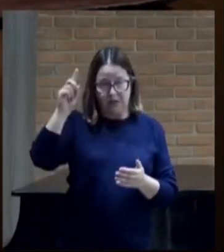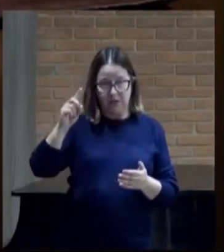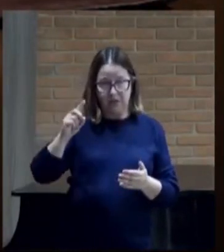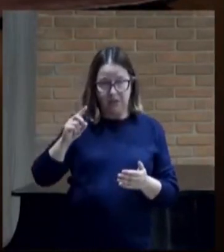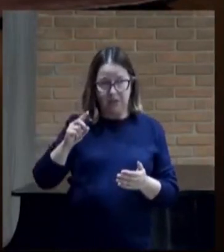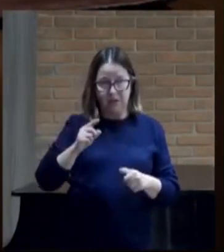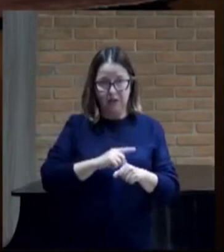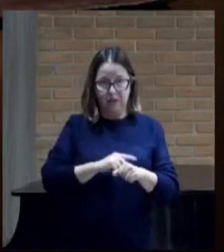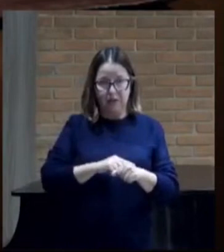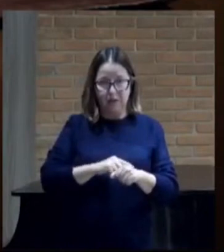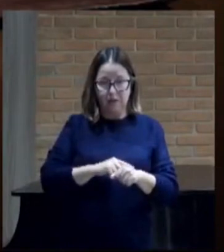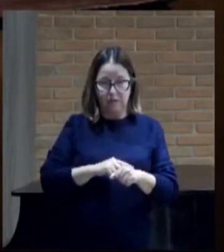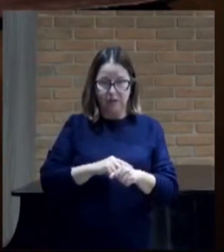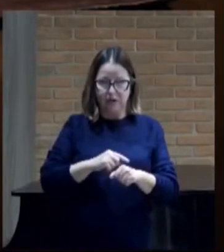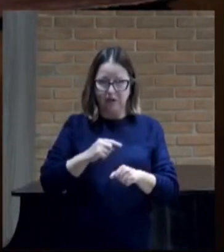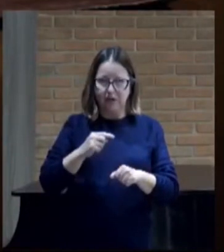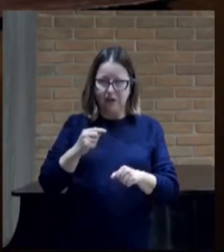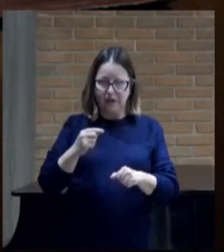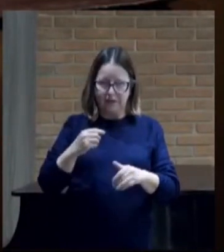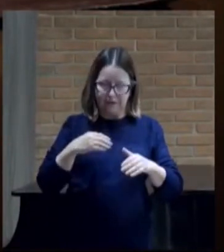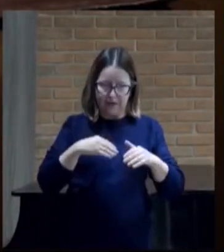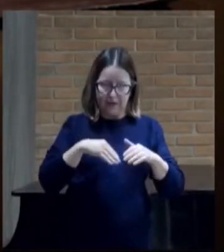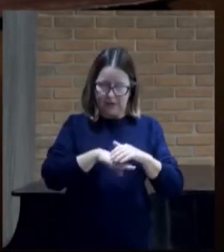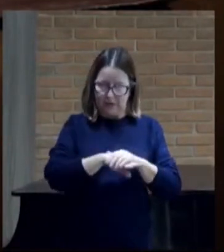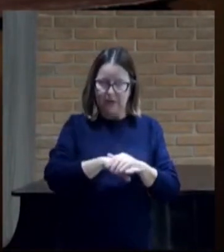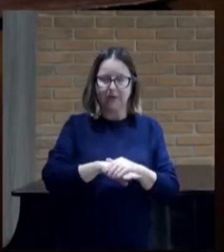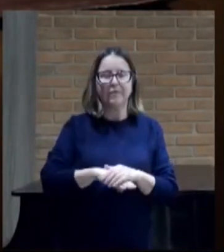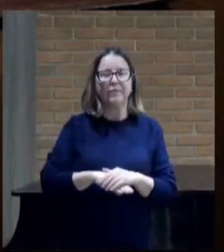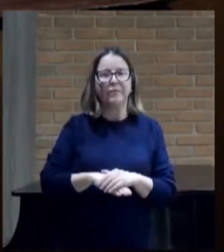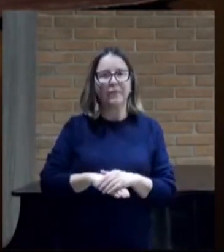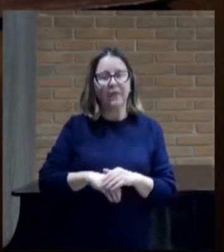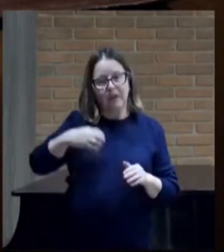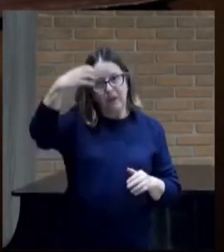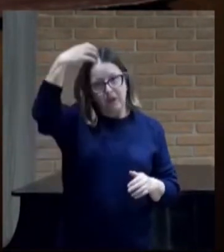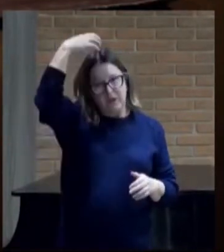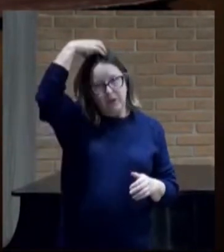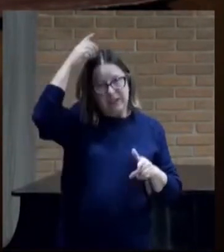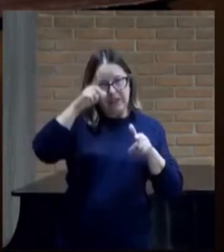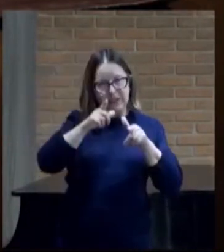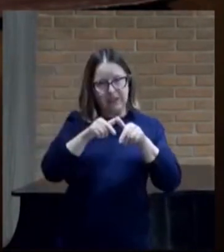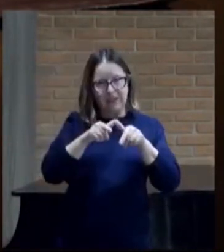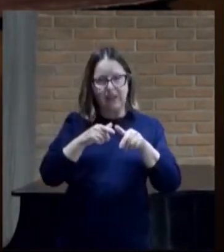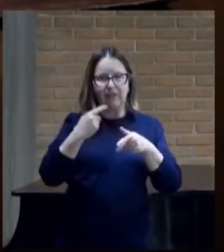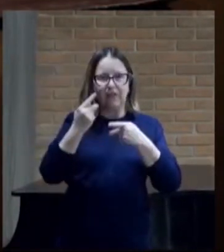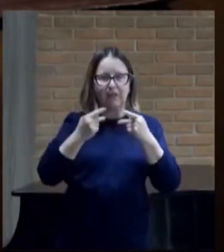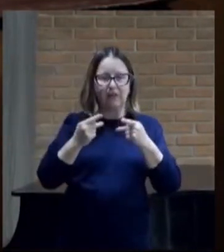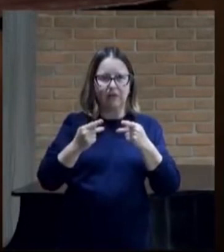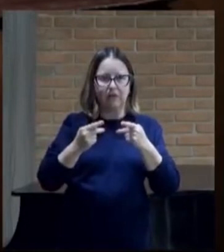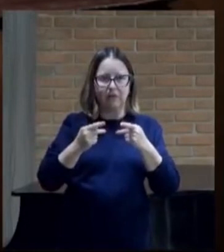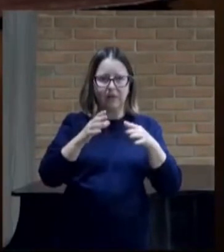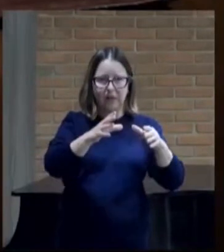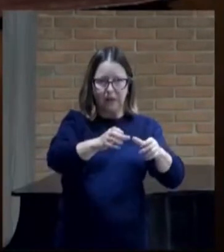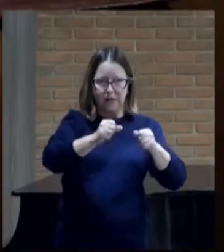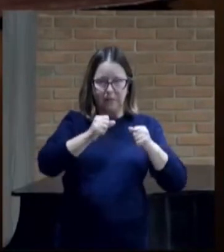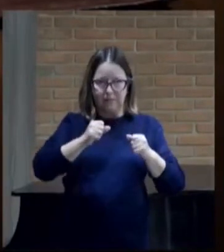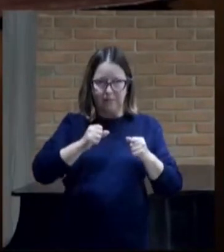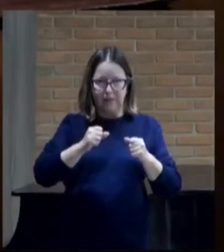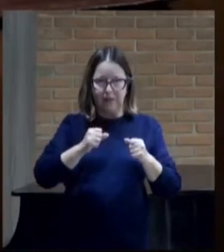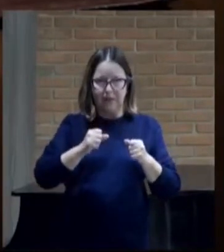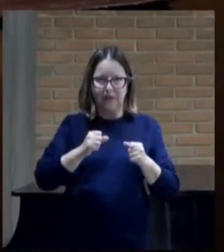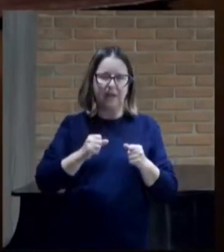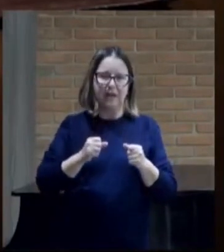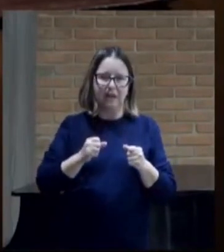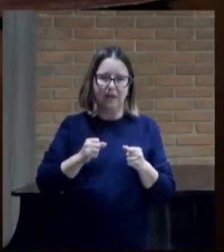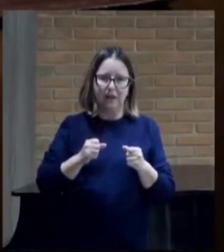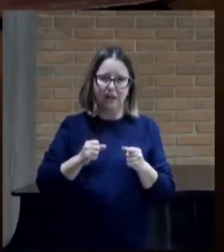para te esconderes continue então disse o rei de Israel tomai Micaías e devolvei-o a